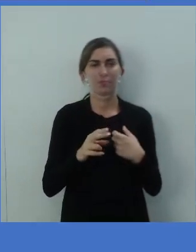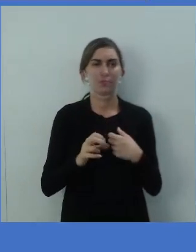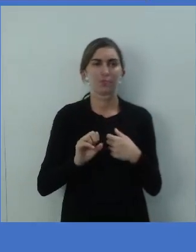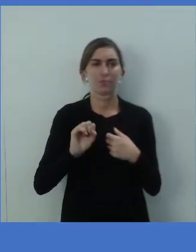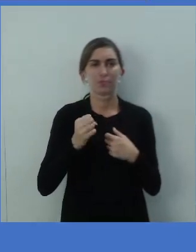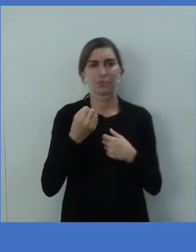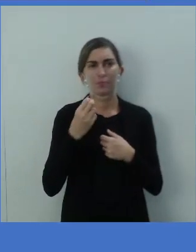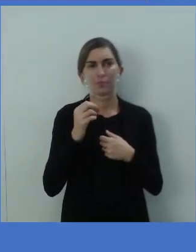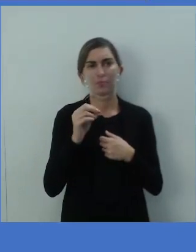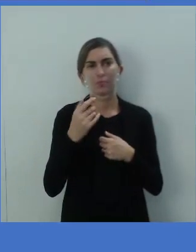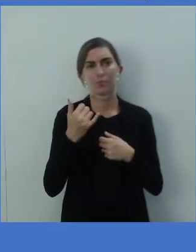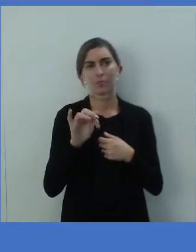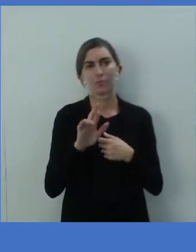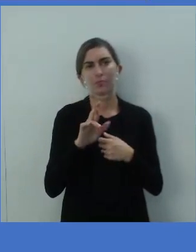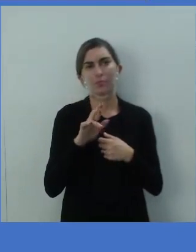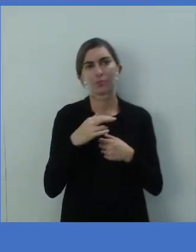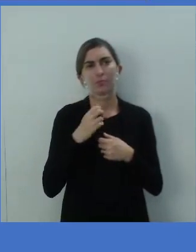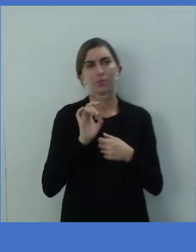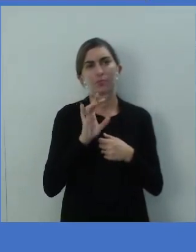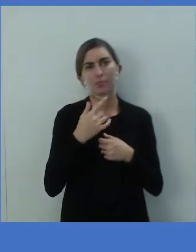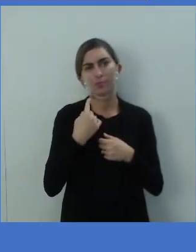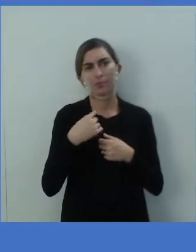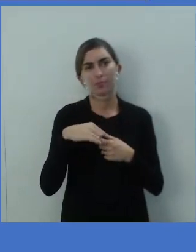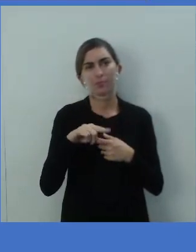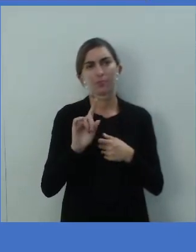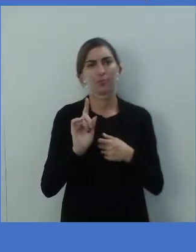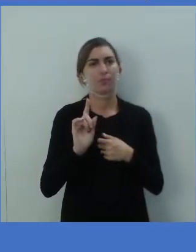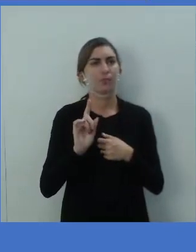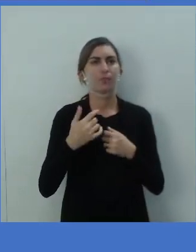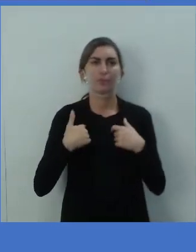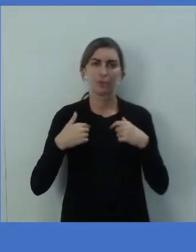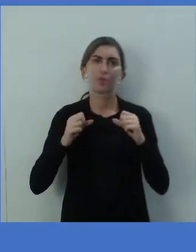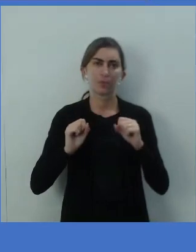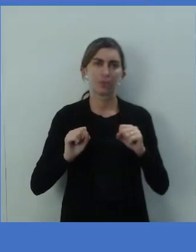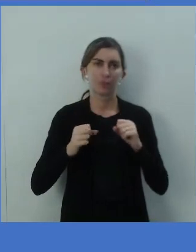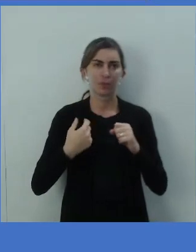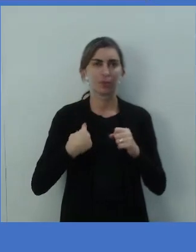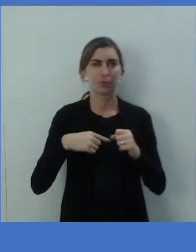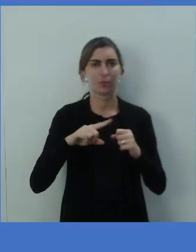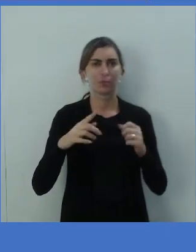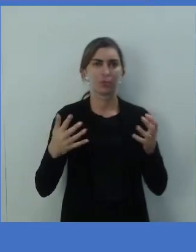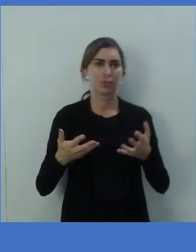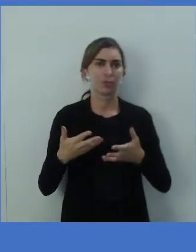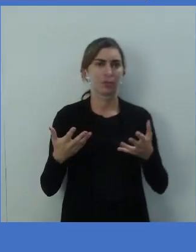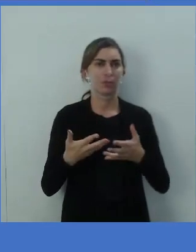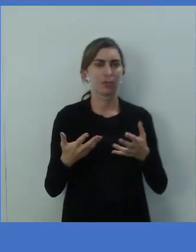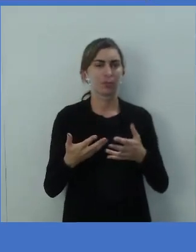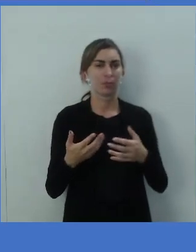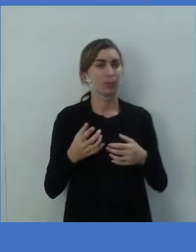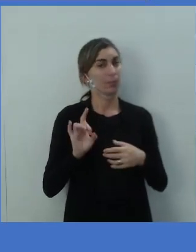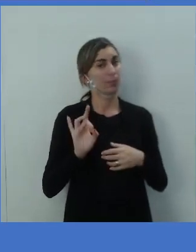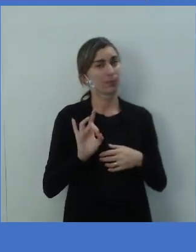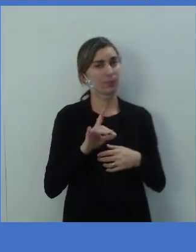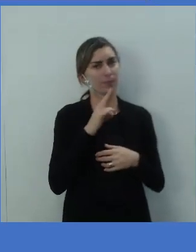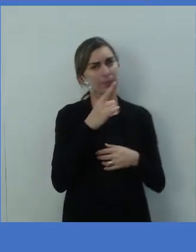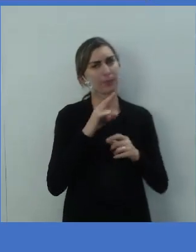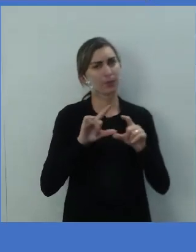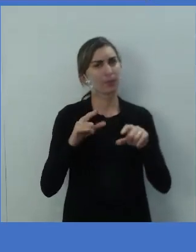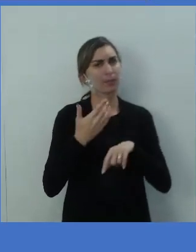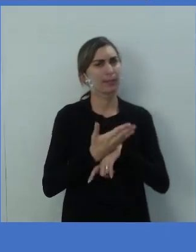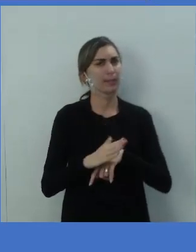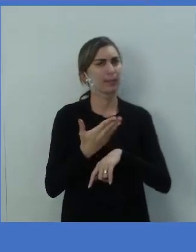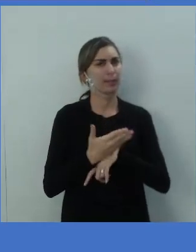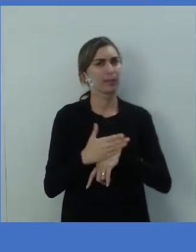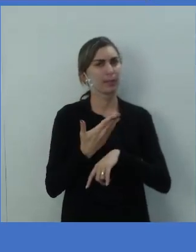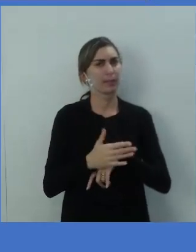Eu simplesmente diria, I can't go now. Eu posso ir agora. No nosso caso, você pode treinar com o